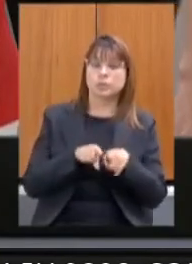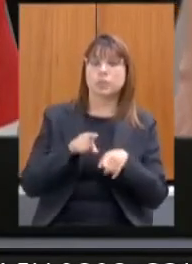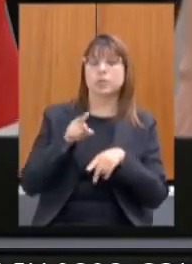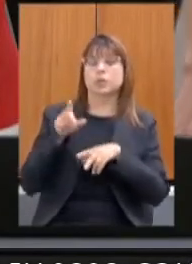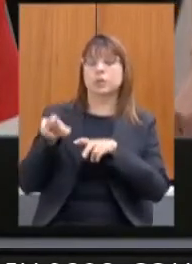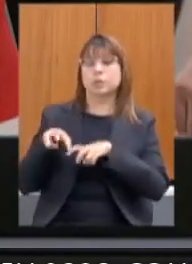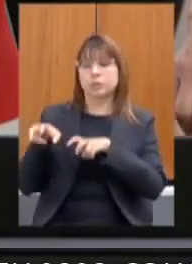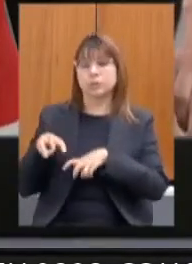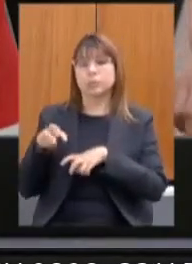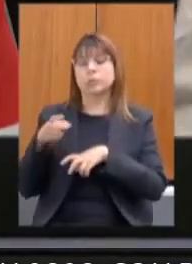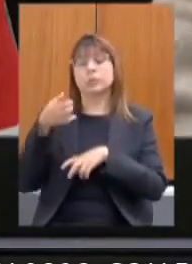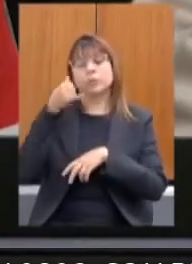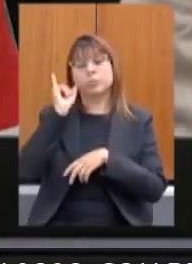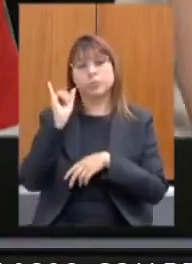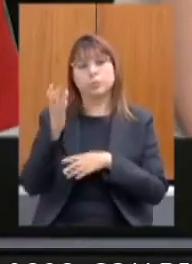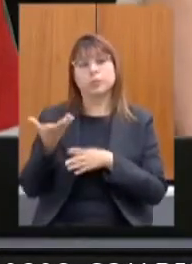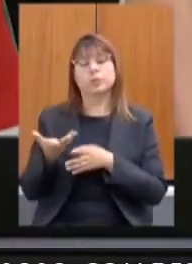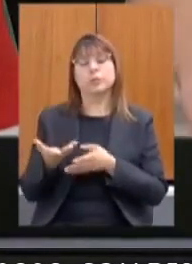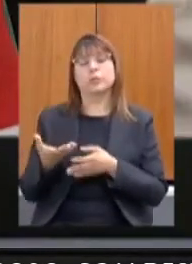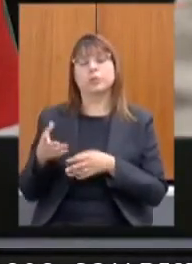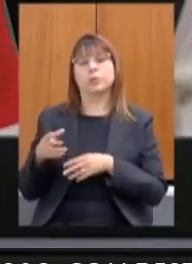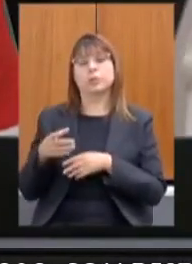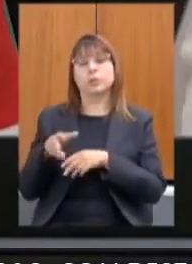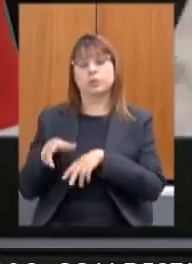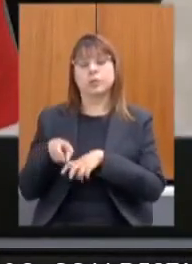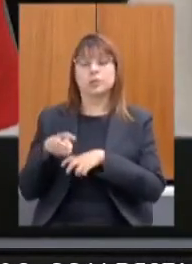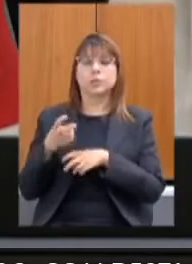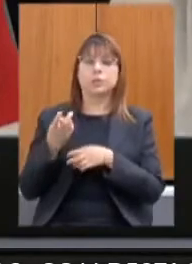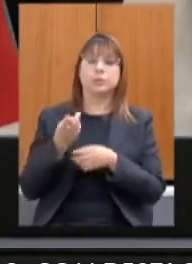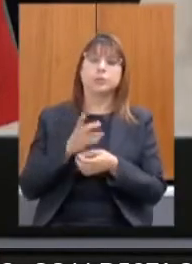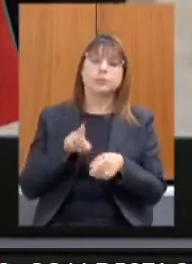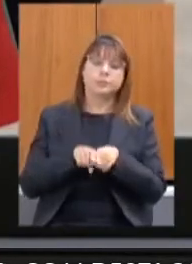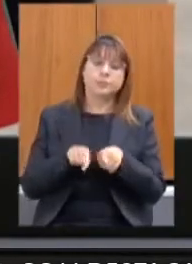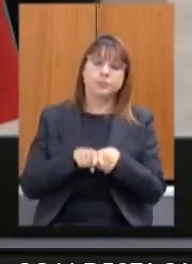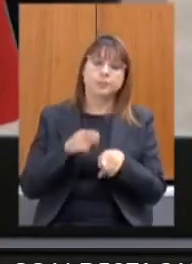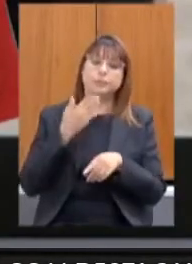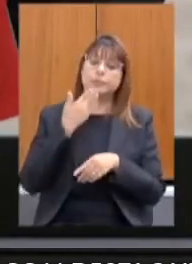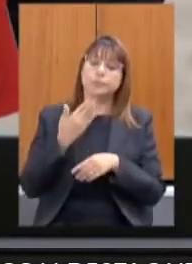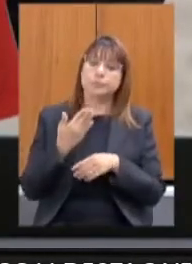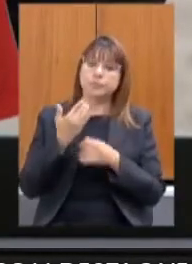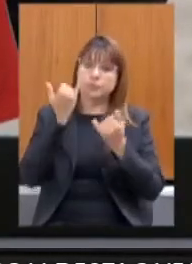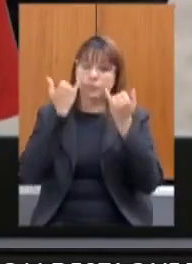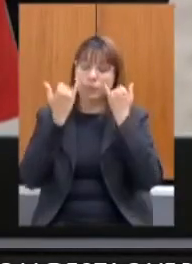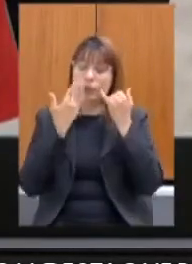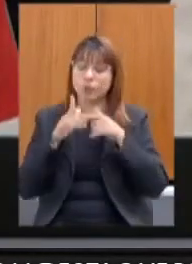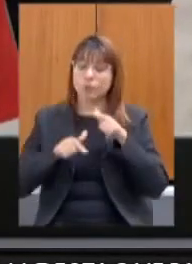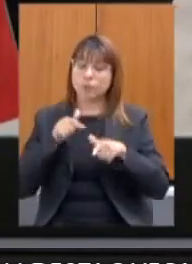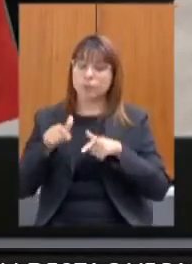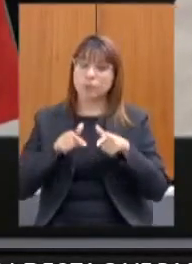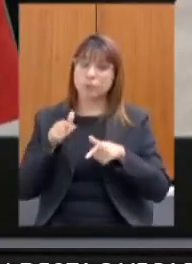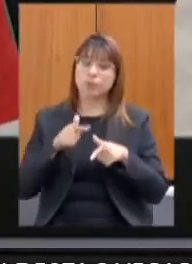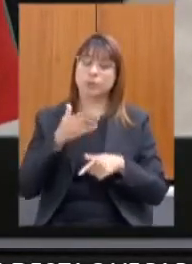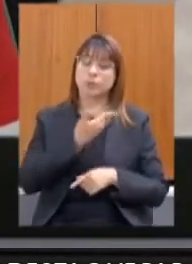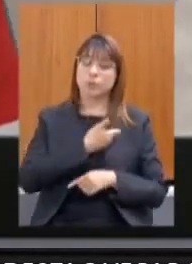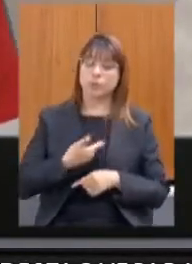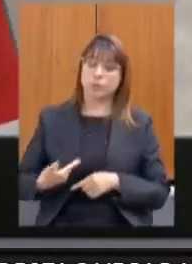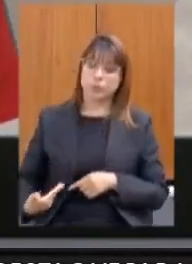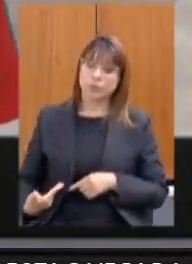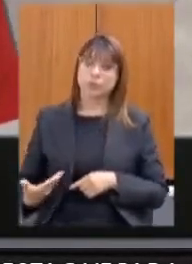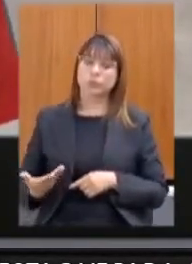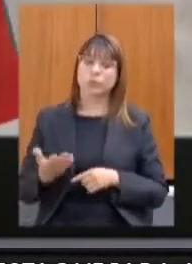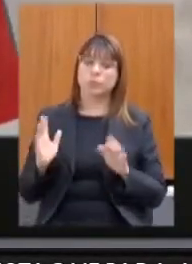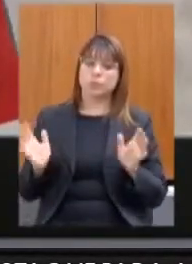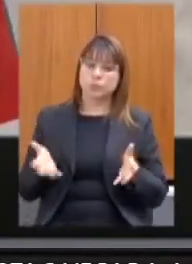abastecimento e a secretaria de estado da educação pediu de informações de quais foram as ações desenvolvidas pelo governo para o